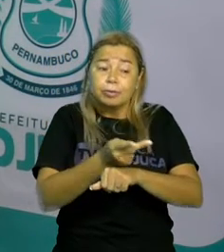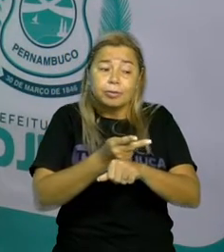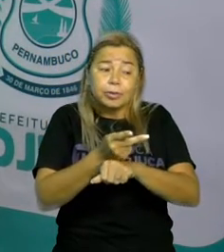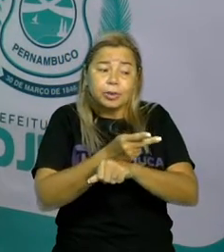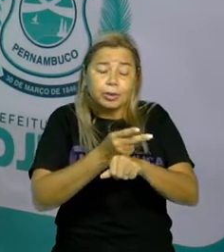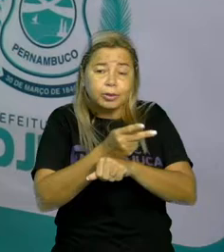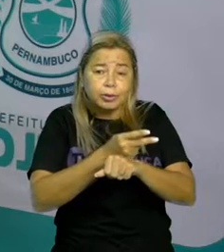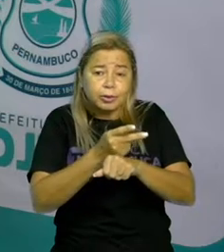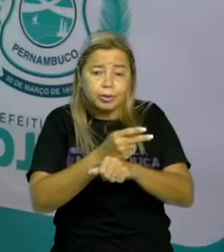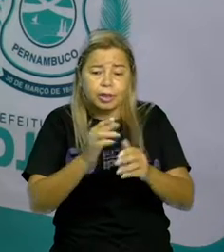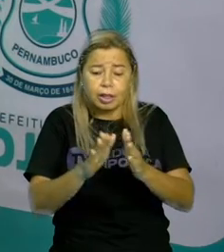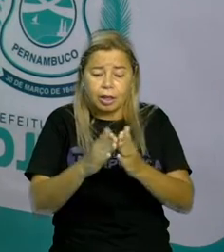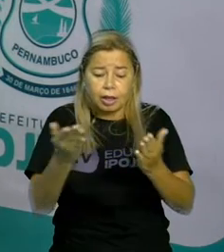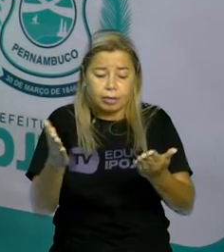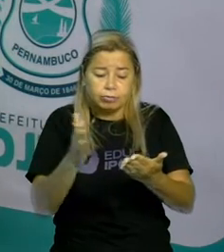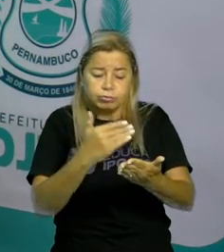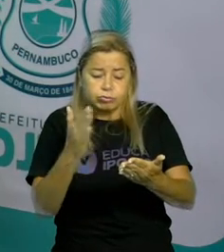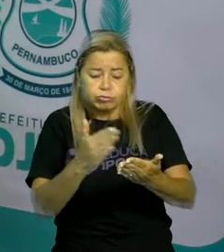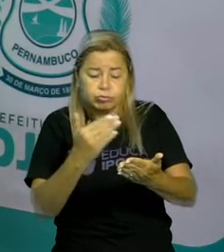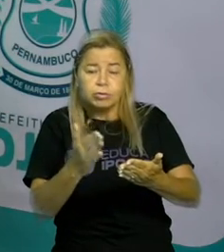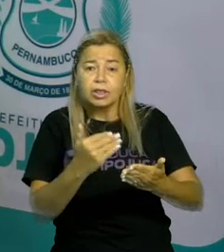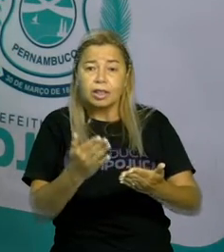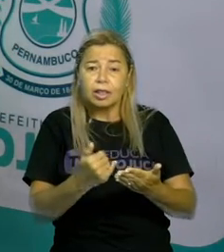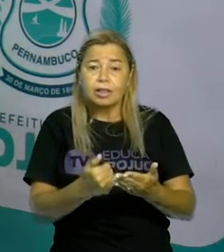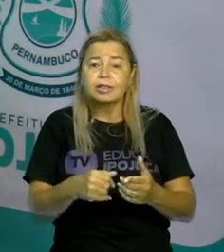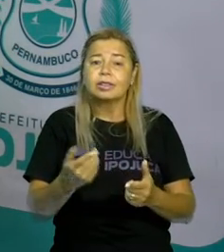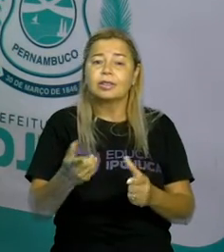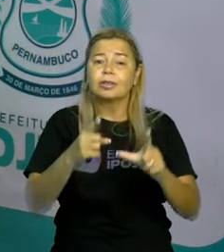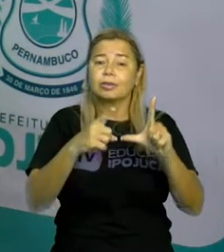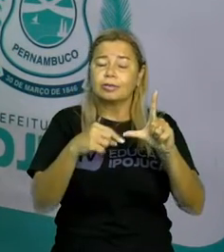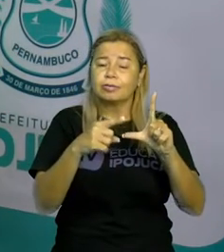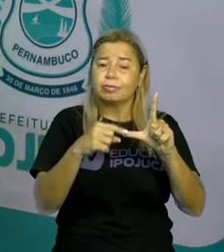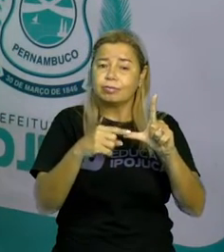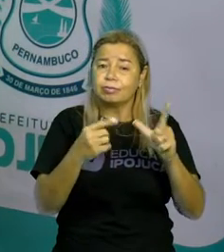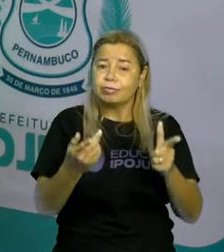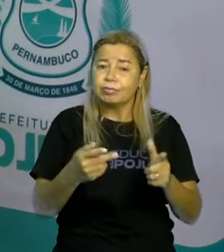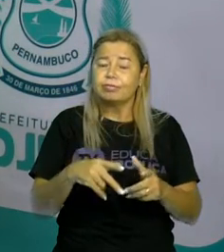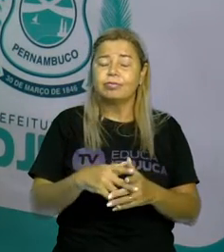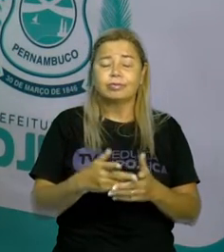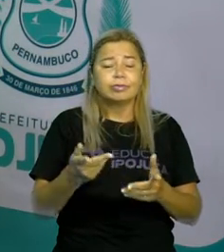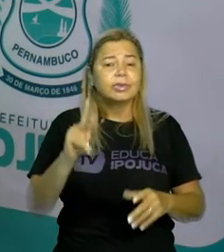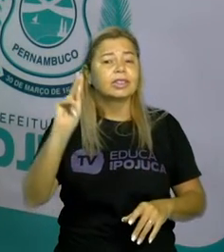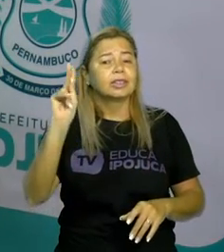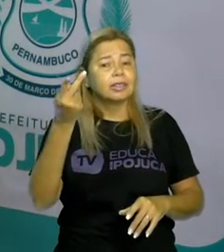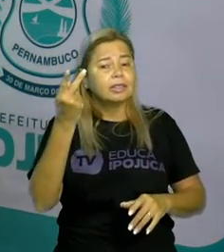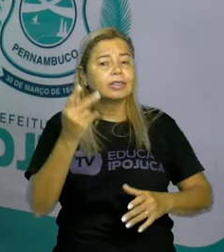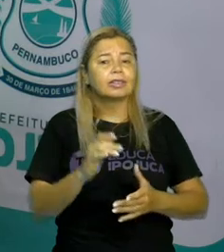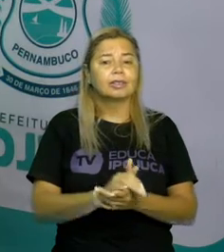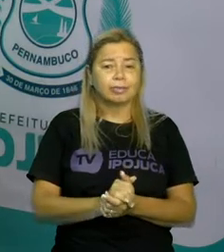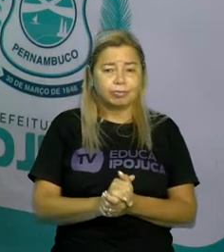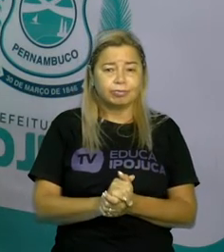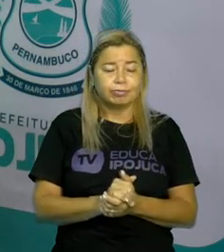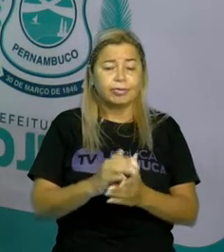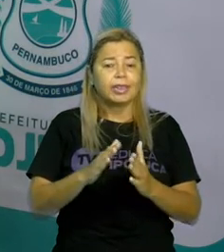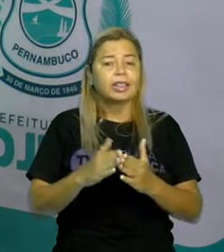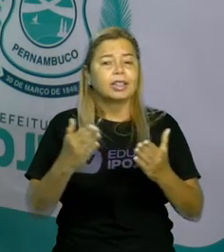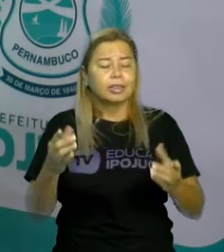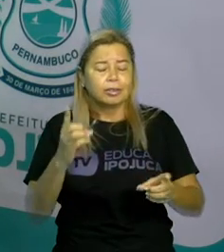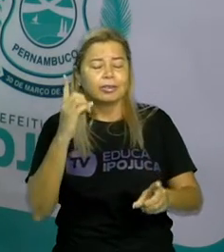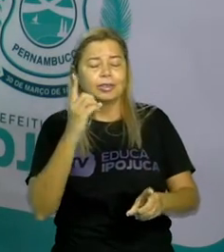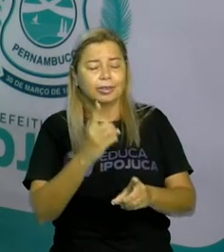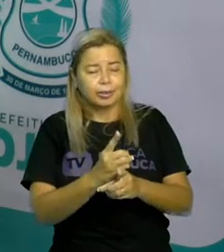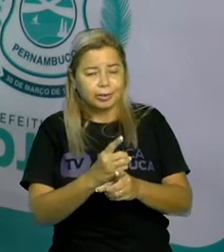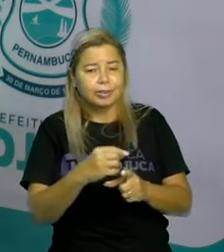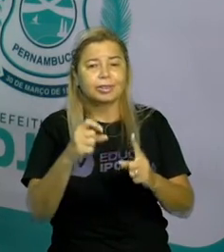vai achar. Tia não tem essa palavra no dicionário. Mas se ele se lembrar que a palavra começa com H, ela vai encontrar essa